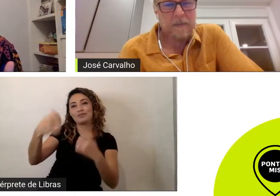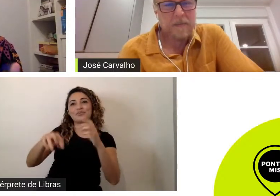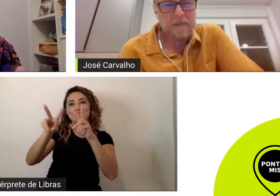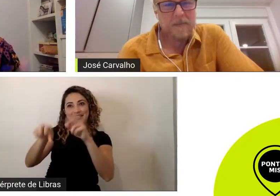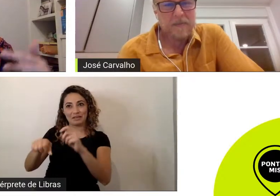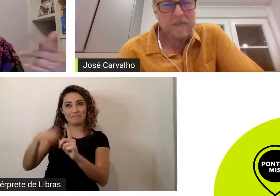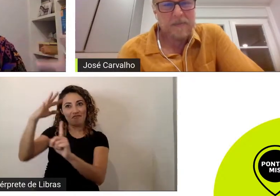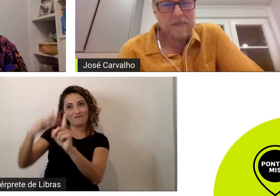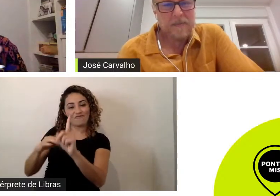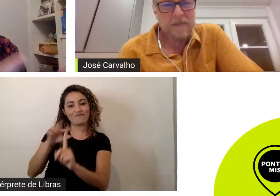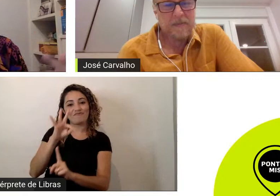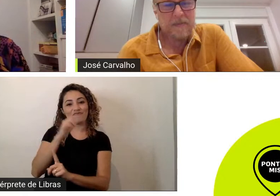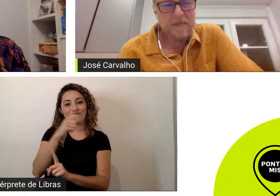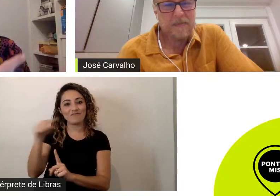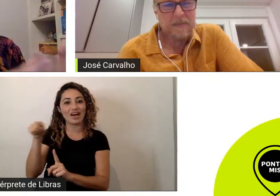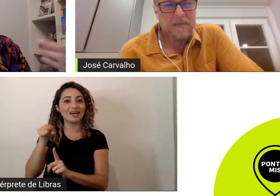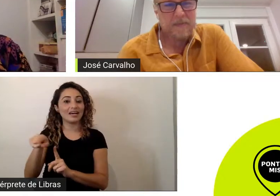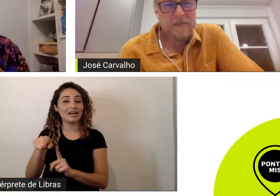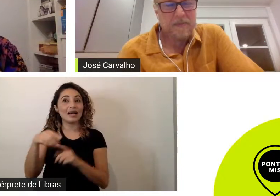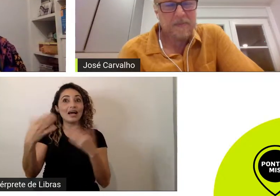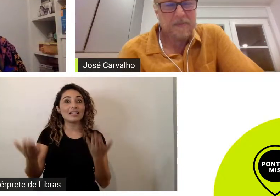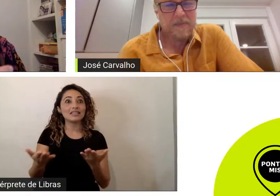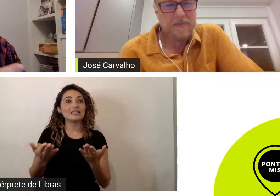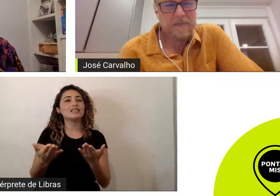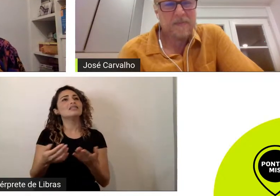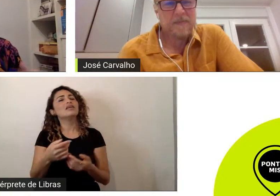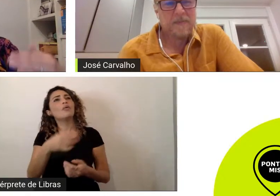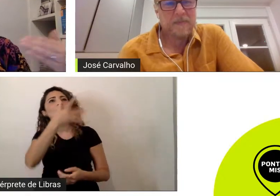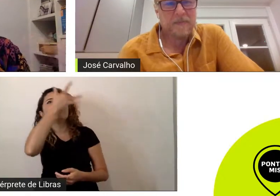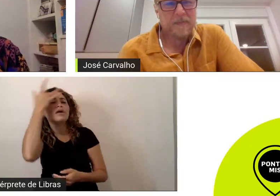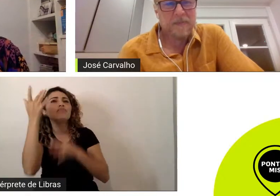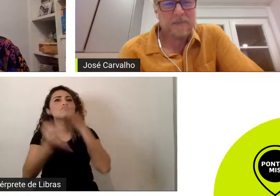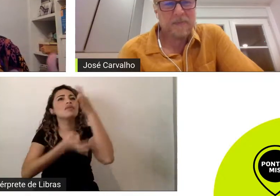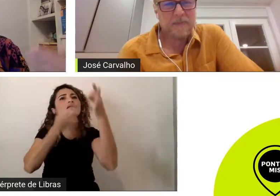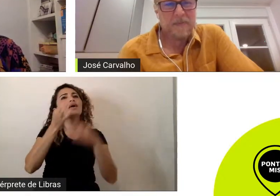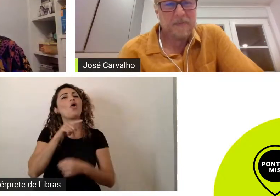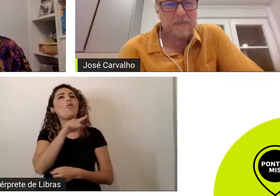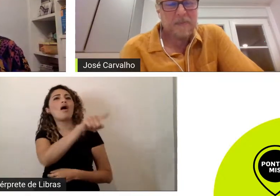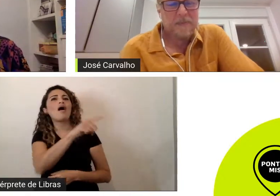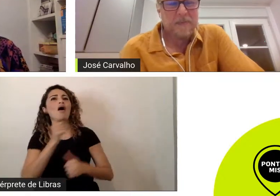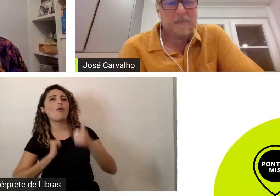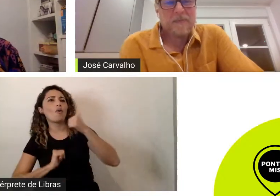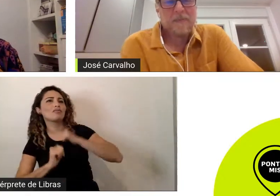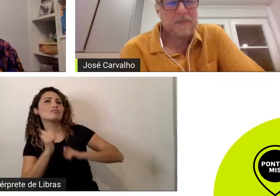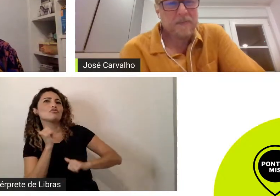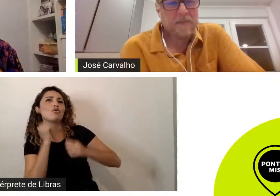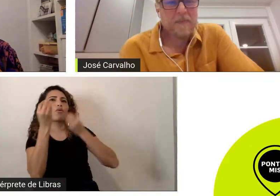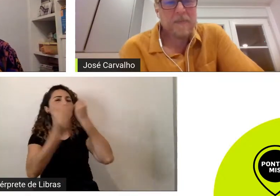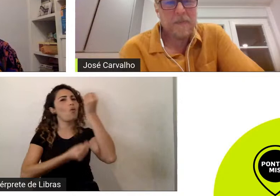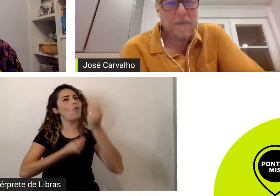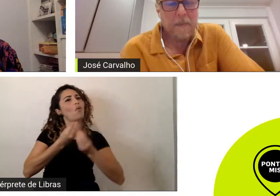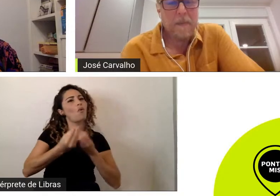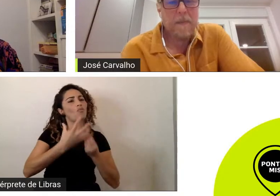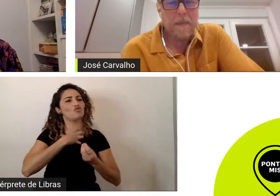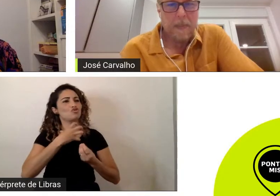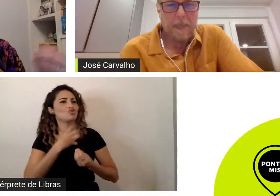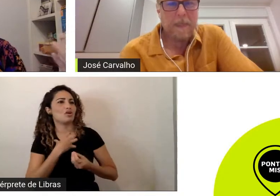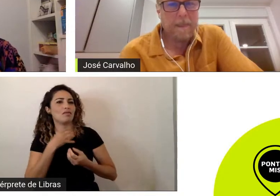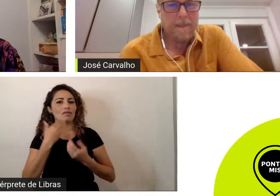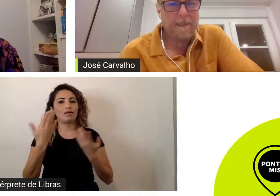porque as pessoas comentam as interpretações ou o ritmo dos capítulos ou alguma